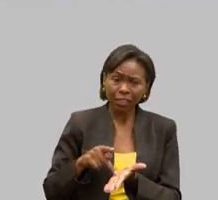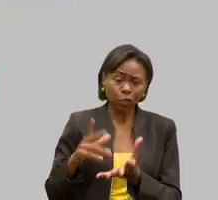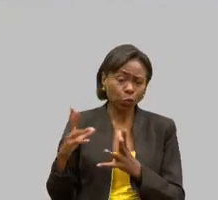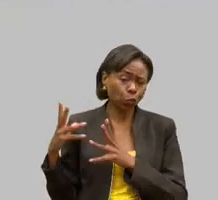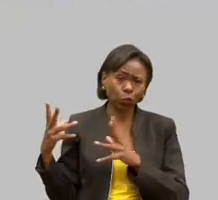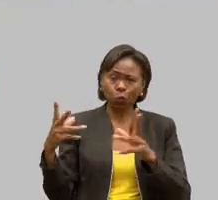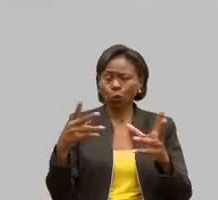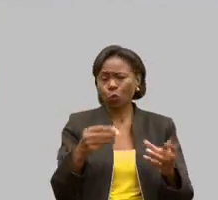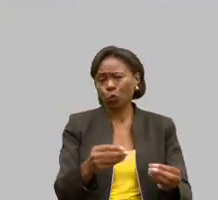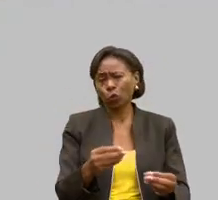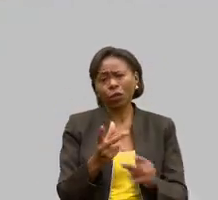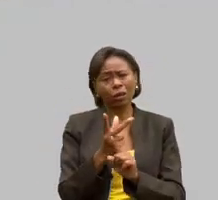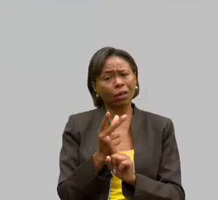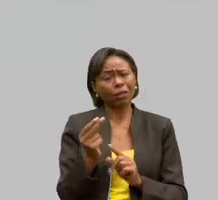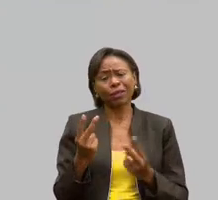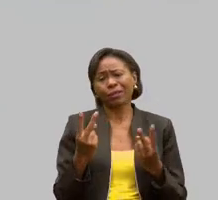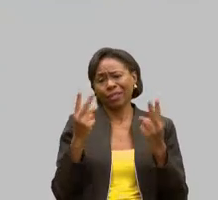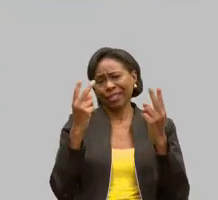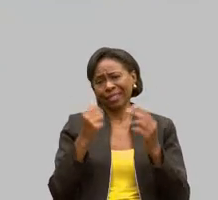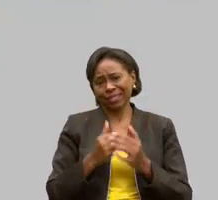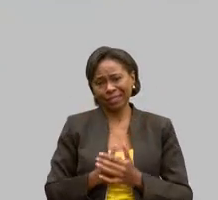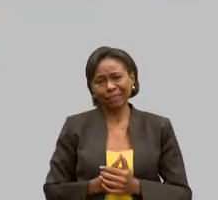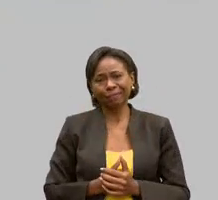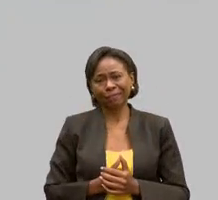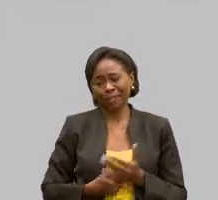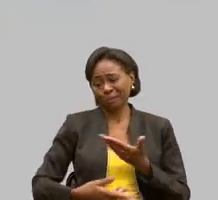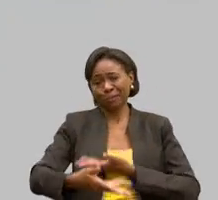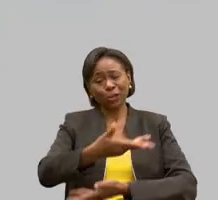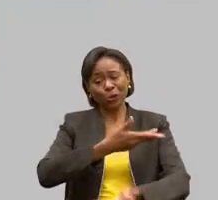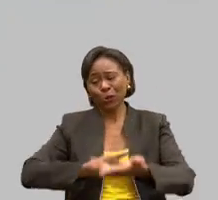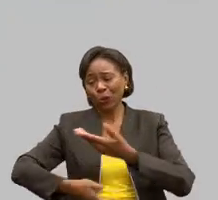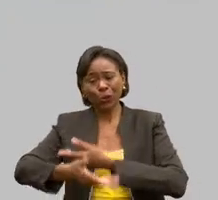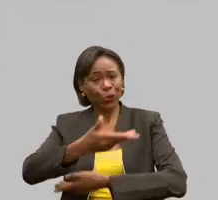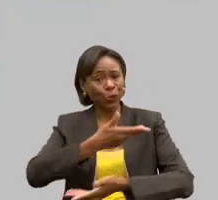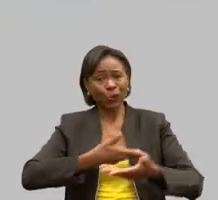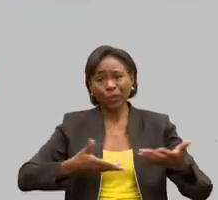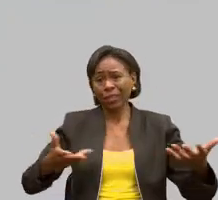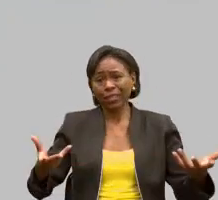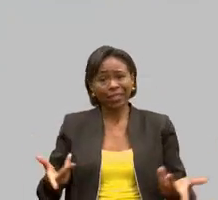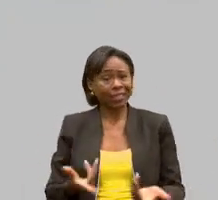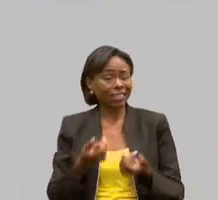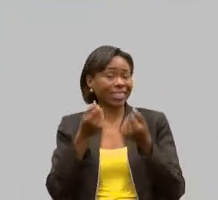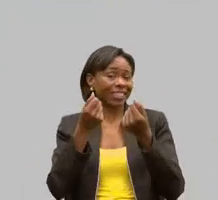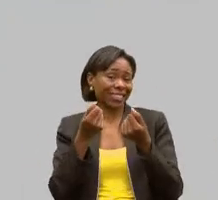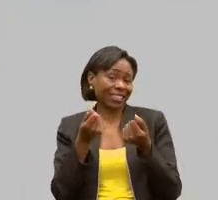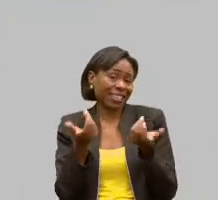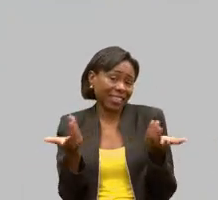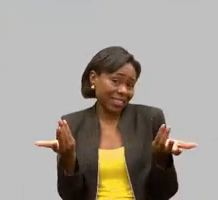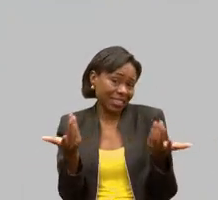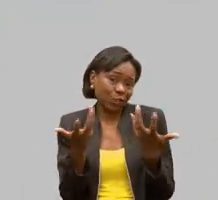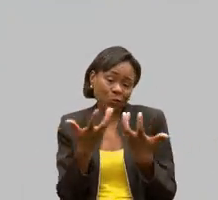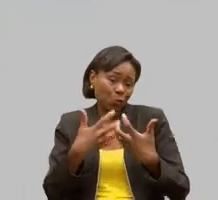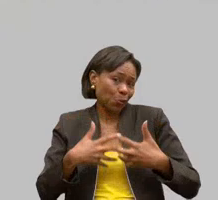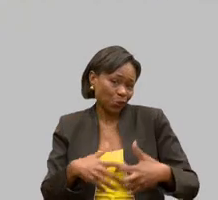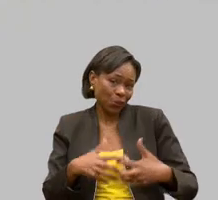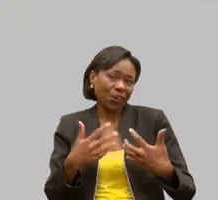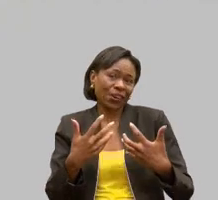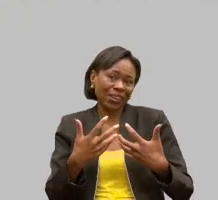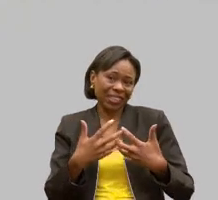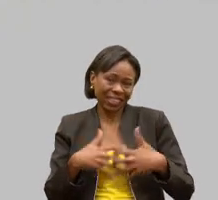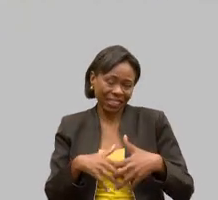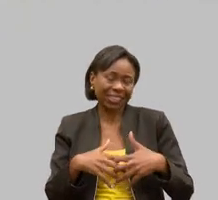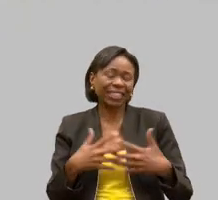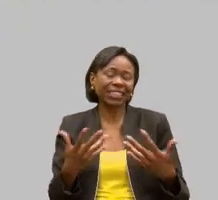naquela marca e fica uma beleza. É assim que o país funciona. É assim que a gente tem que ser. Uma entrega de